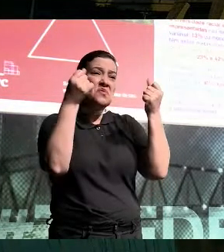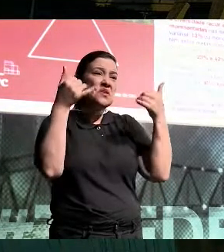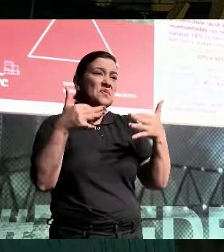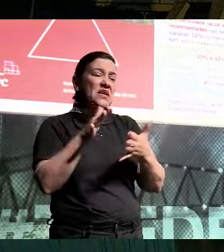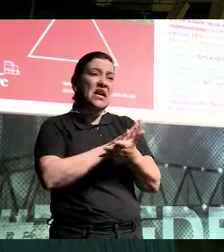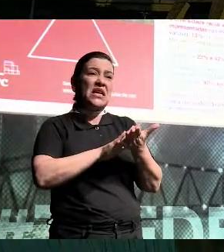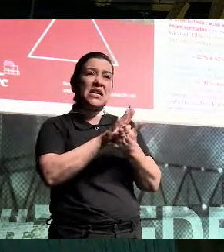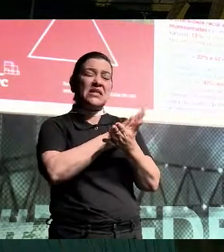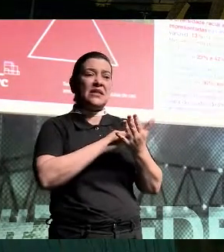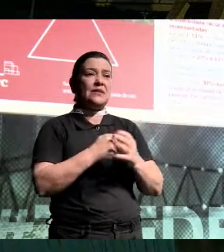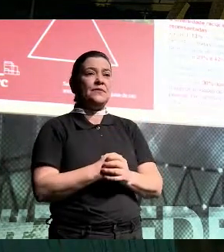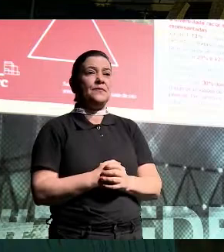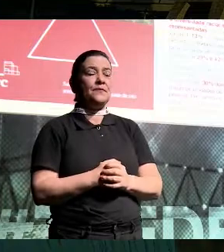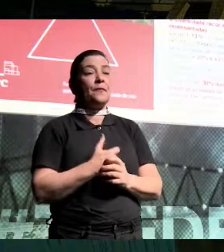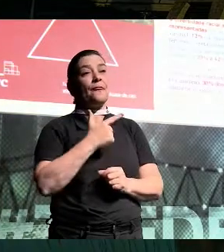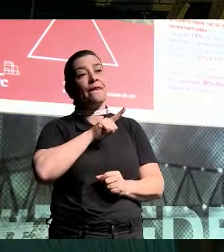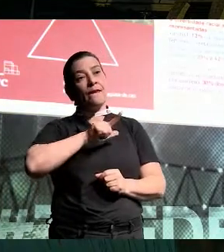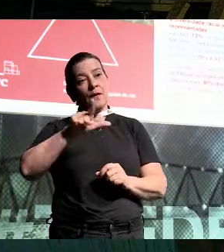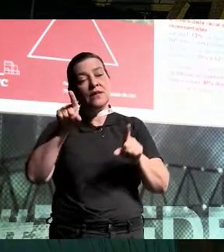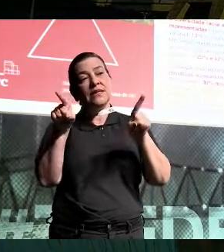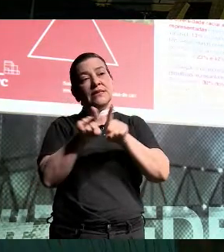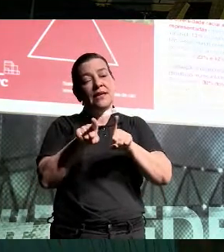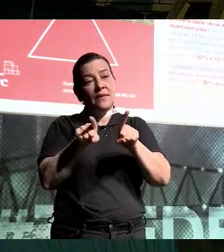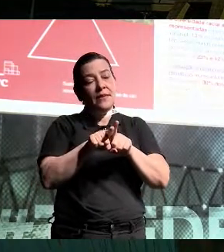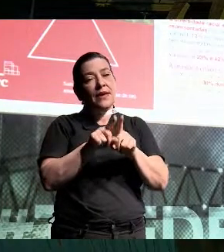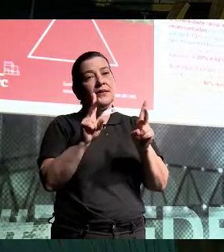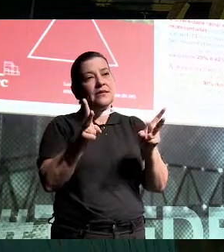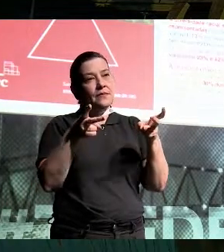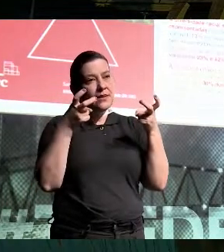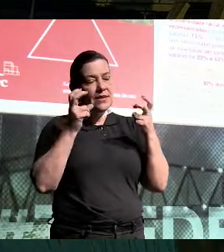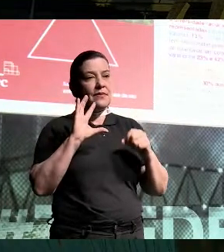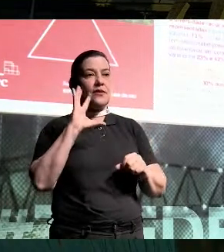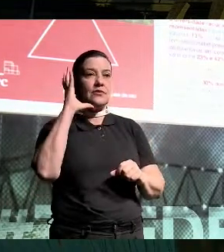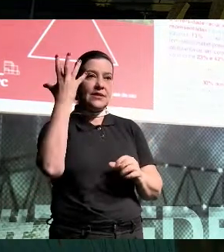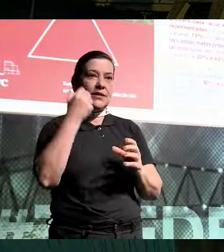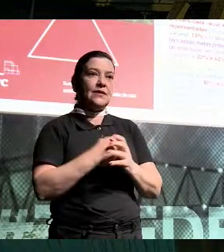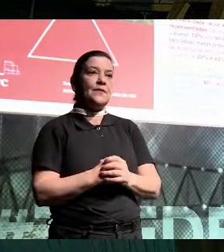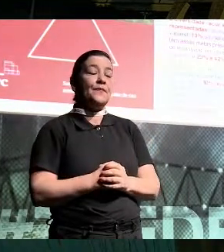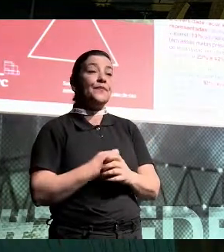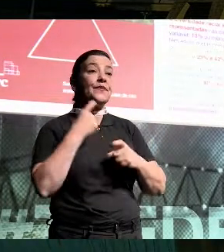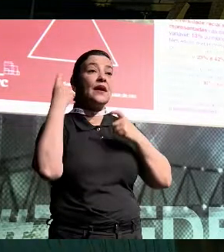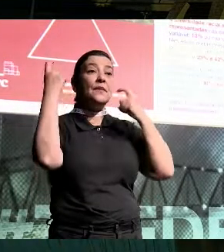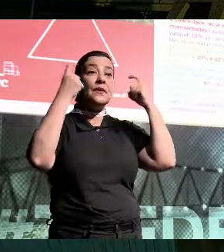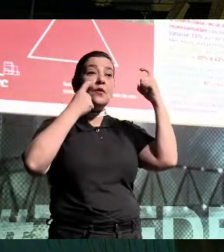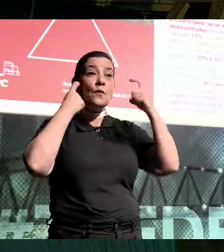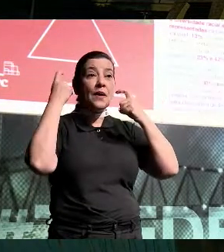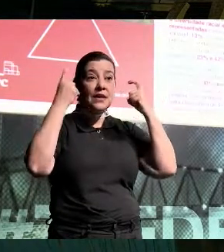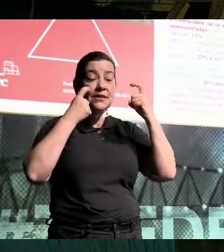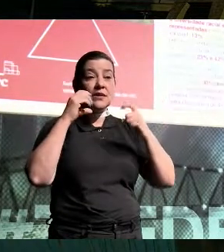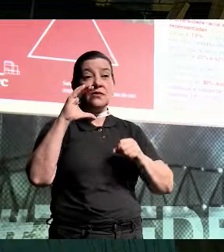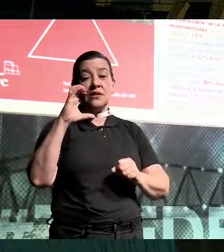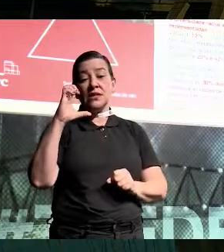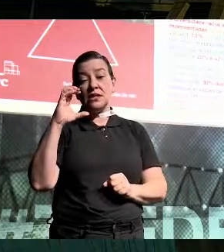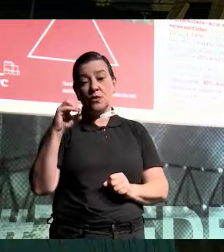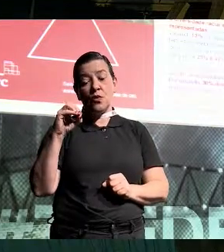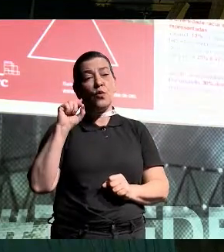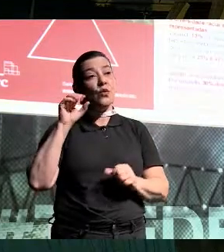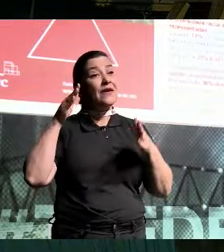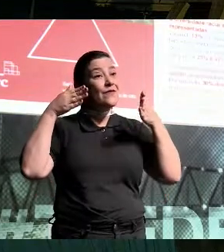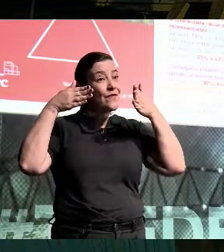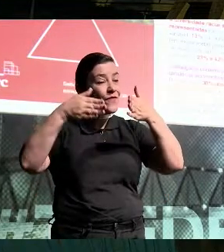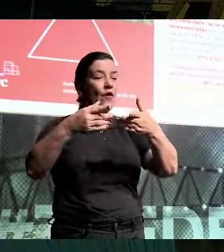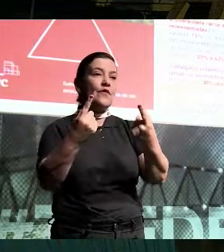coisa, né? Bom, outras coisas que a gente também vê acontecendo. A preocupação, obviamente, dos CEOs está no foco